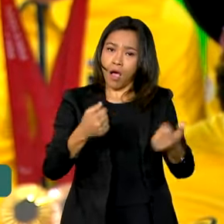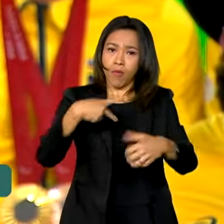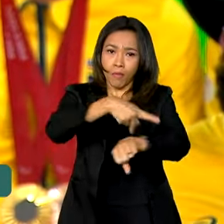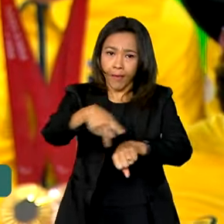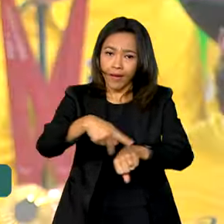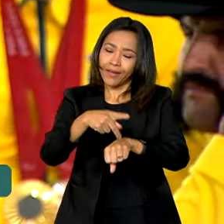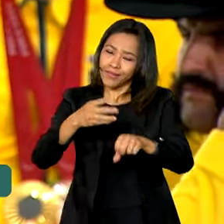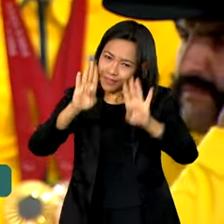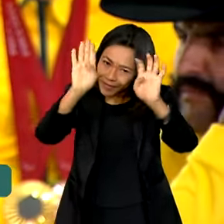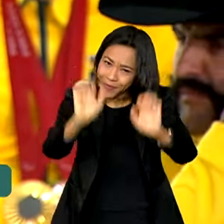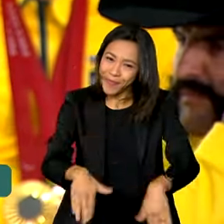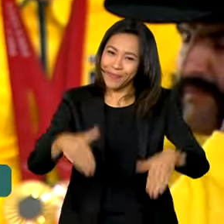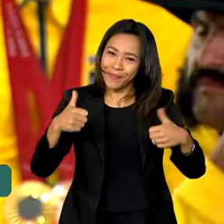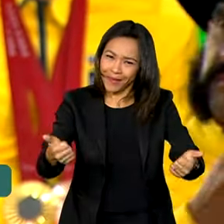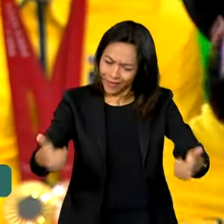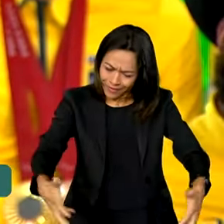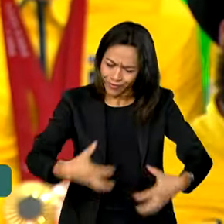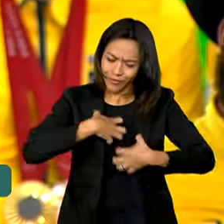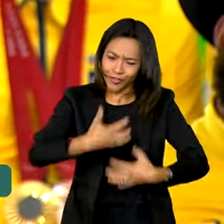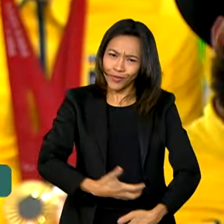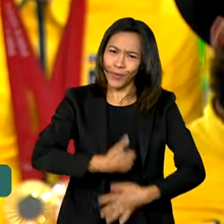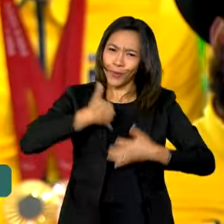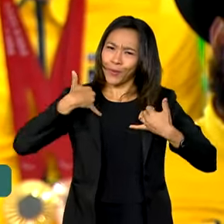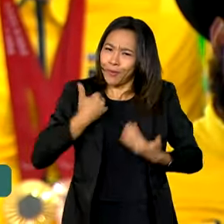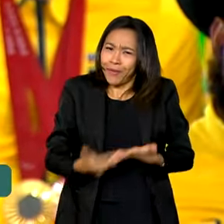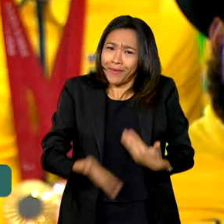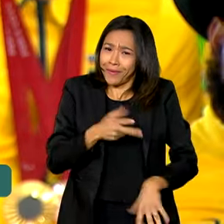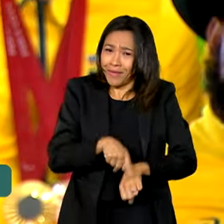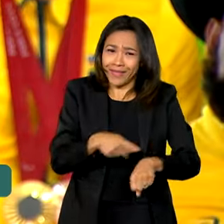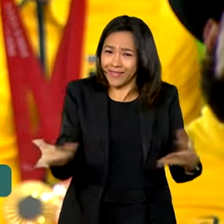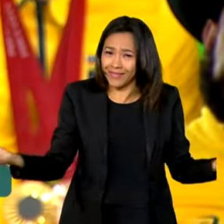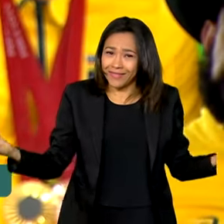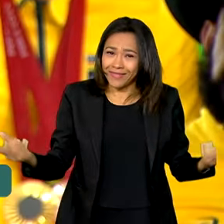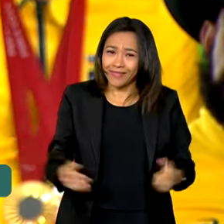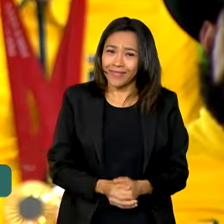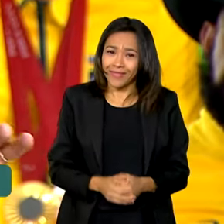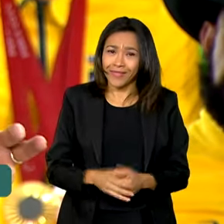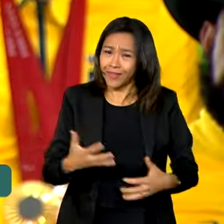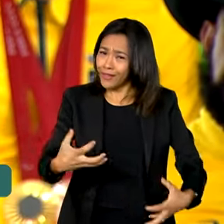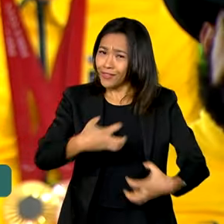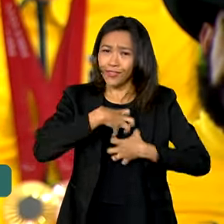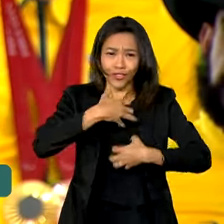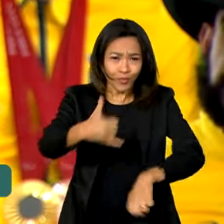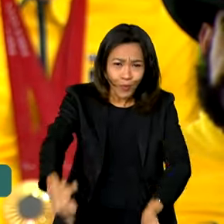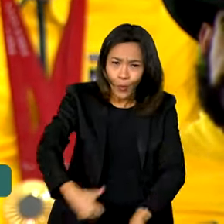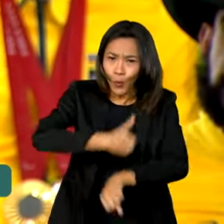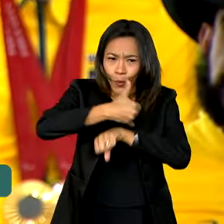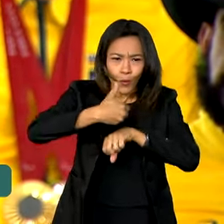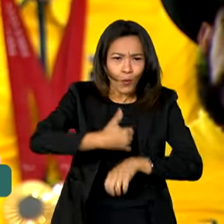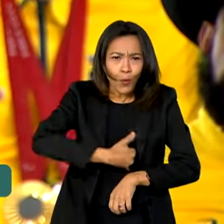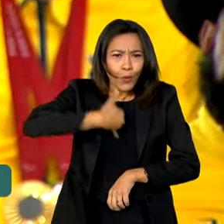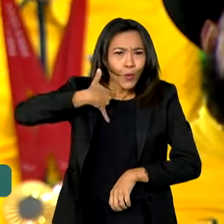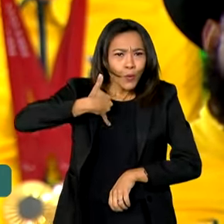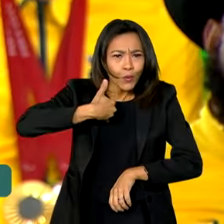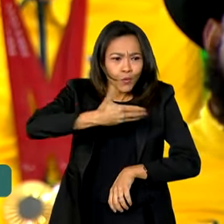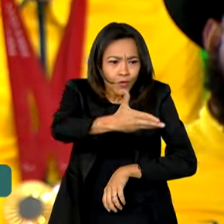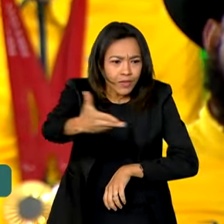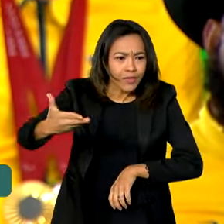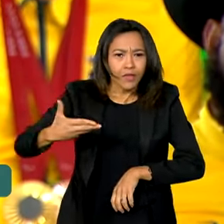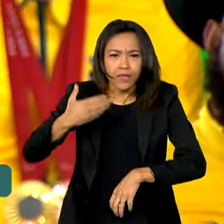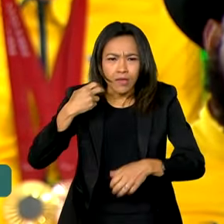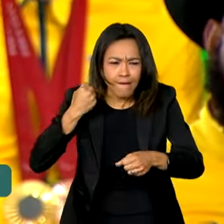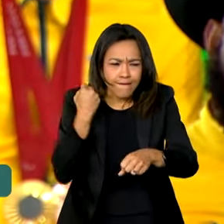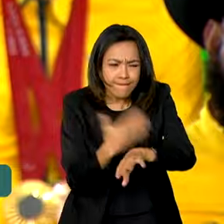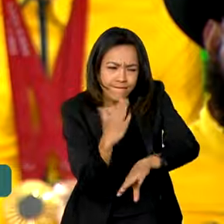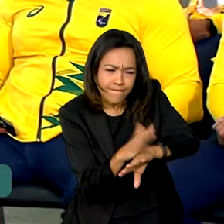fazer o bem por esse país. Isso é motivo de orgulho para qualquer país. Isso é motivo de orgulho. que vocês fizeram na França foi uma